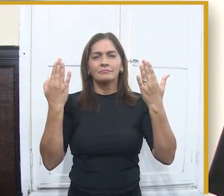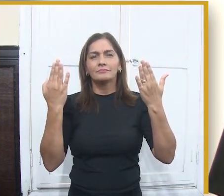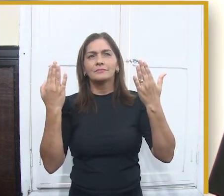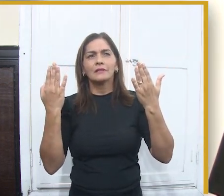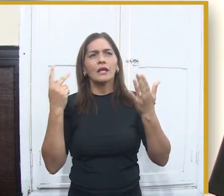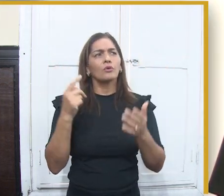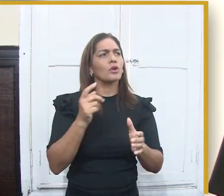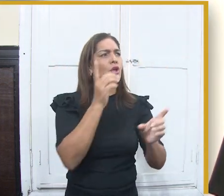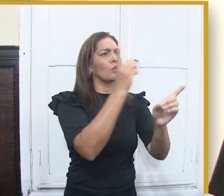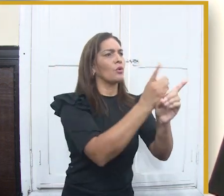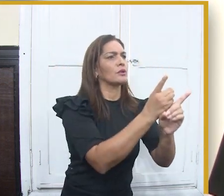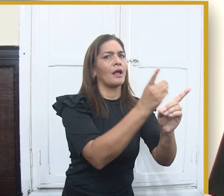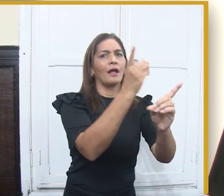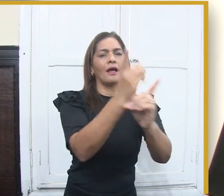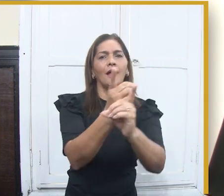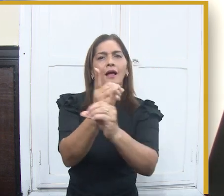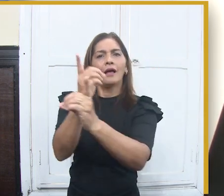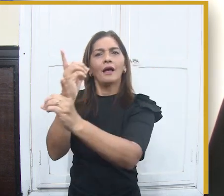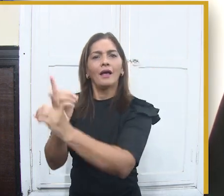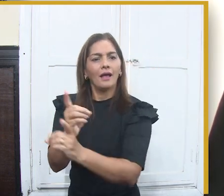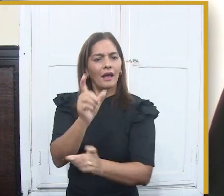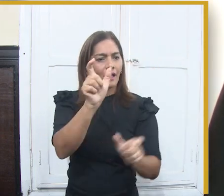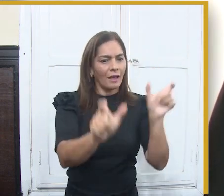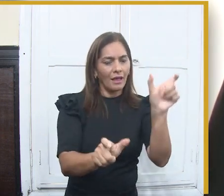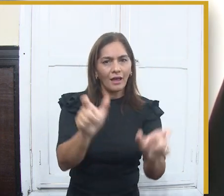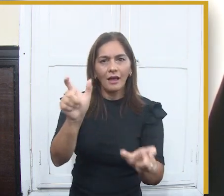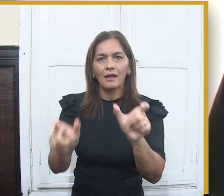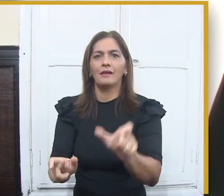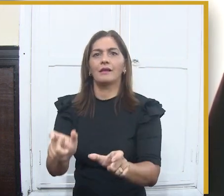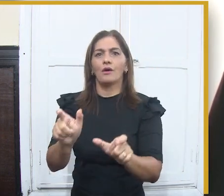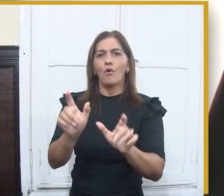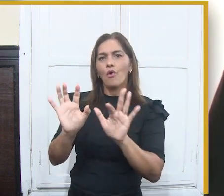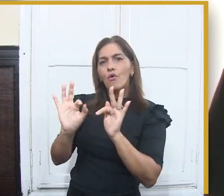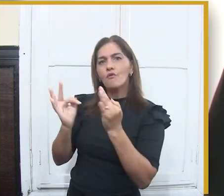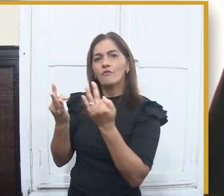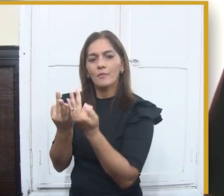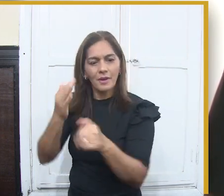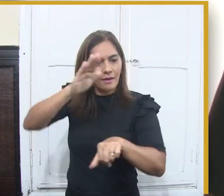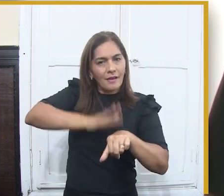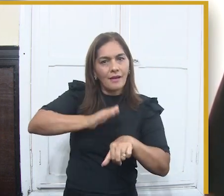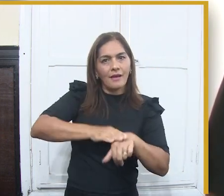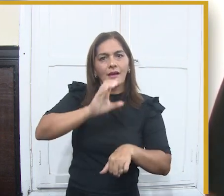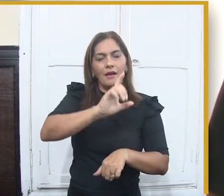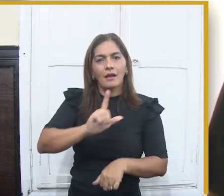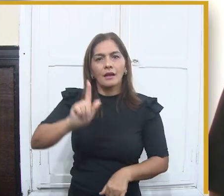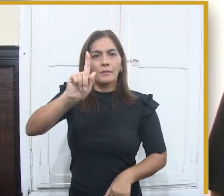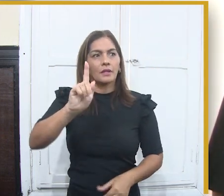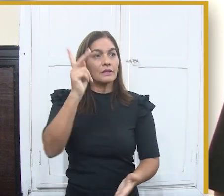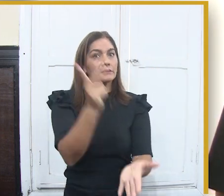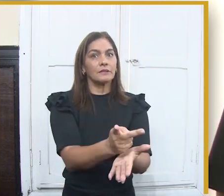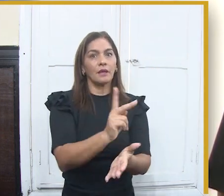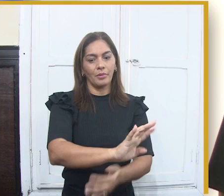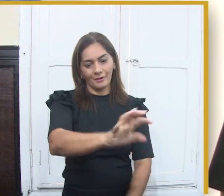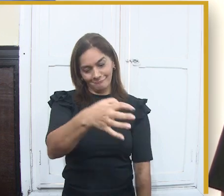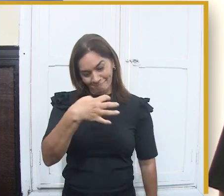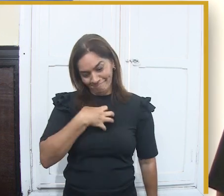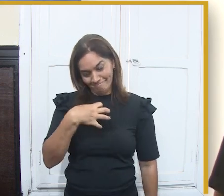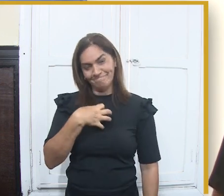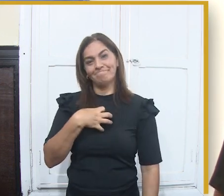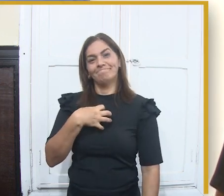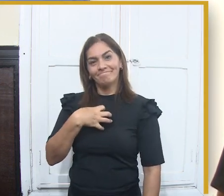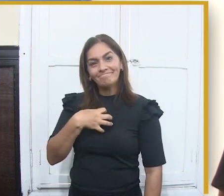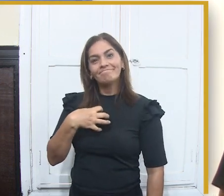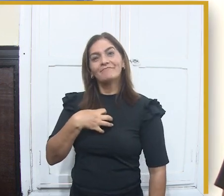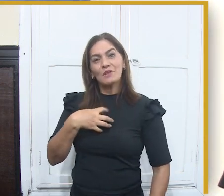espírito. E boa parte desse sentimento nos remete à época junina, nos remete à época do maior